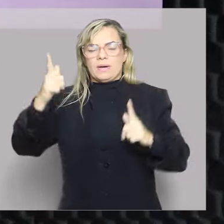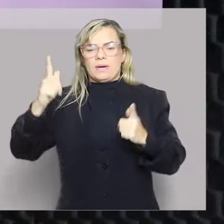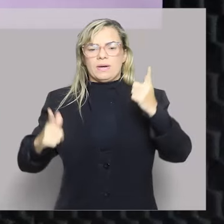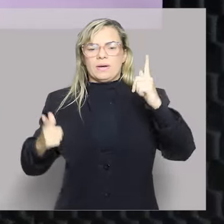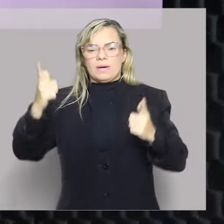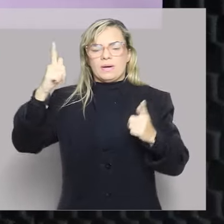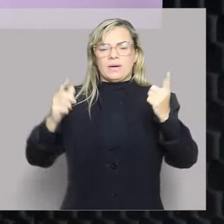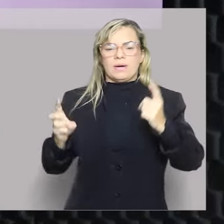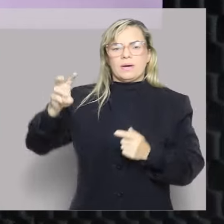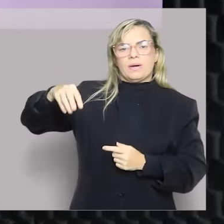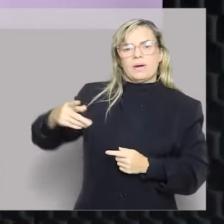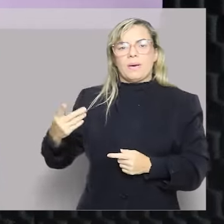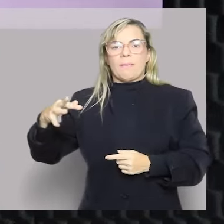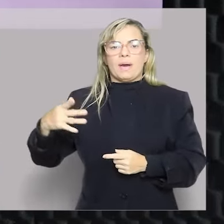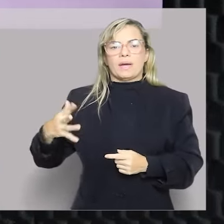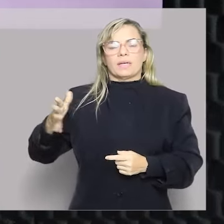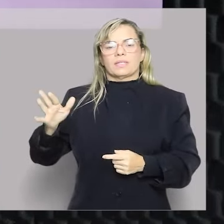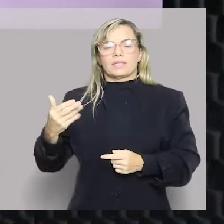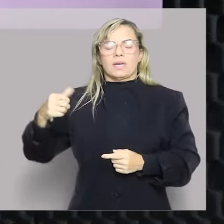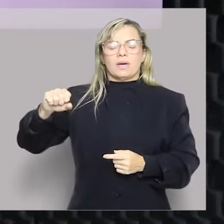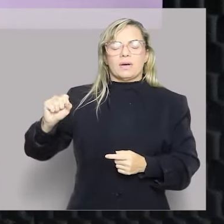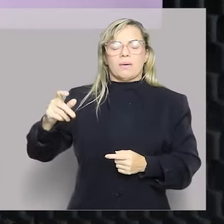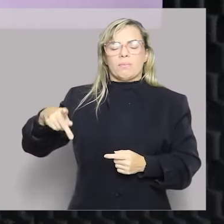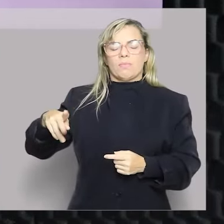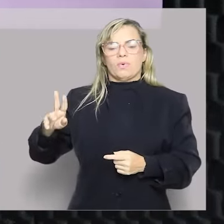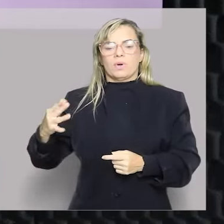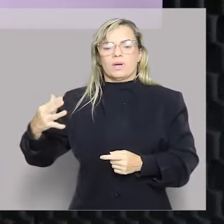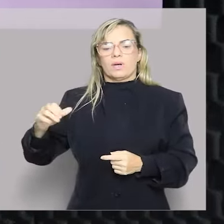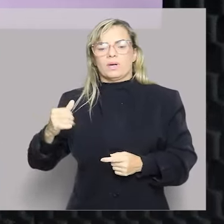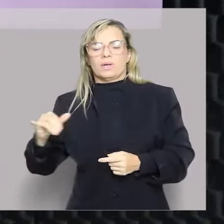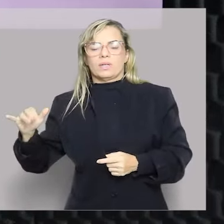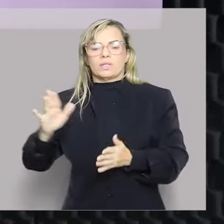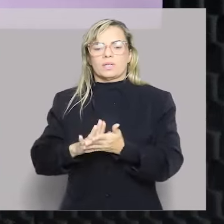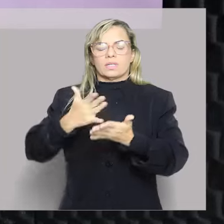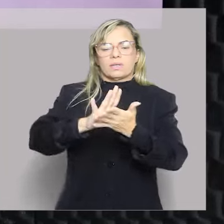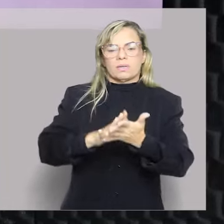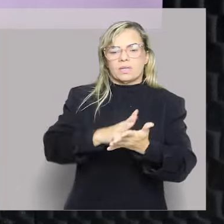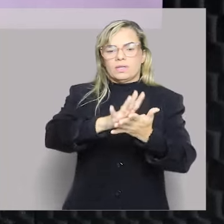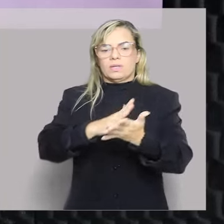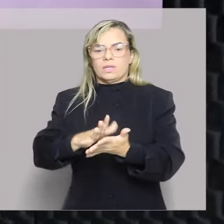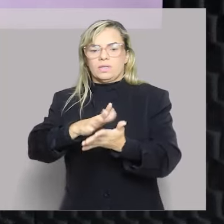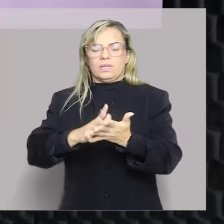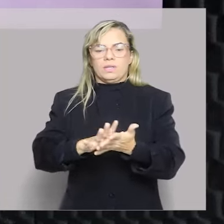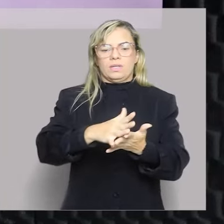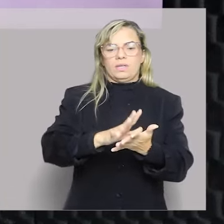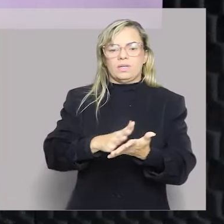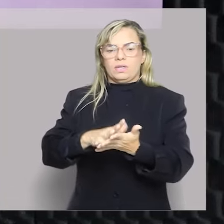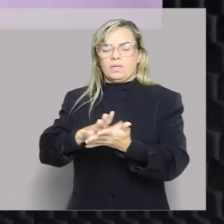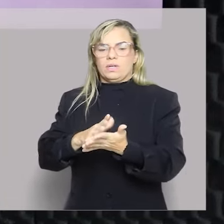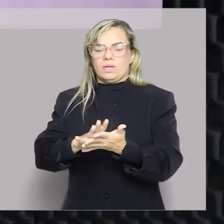Marquês de Sapucaí, Pá, pá, pá. Tá sambando, tá aqui, tá curtindo. Corta o pé.